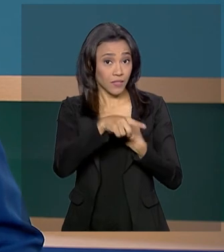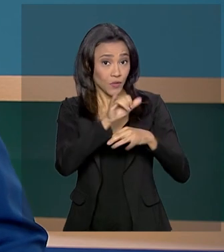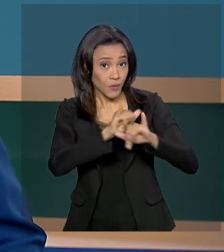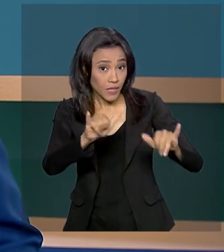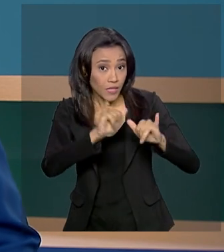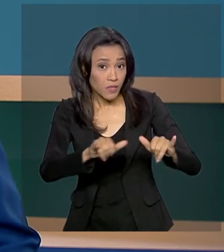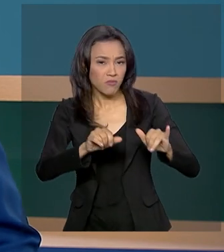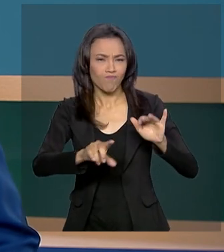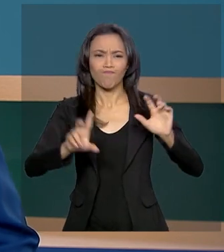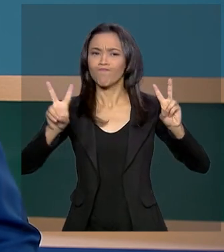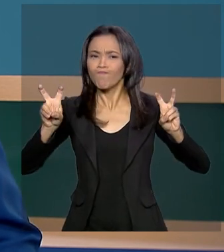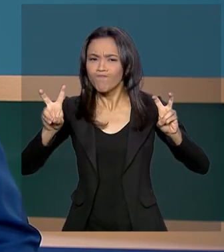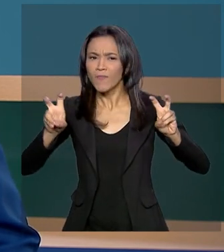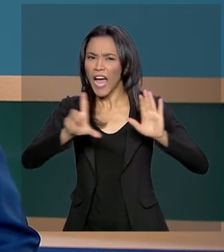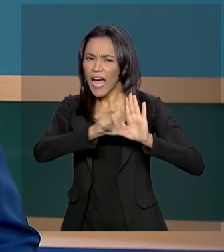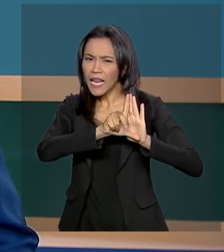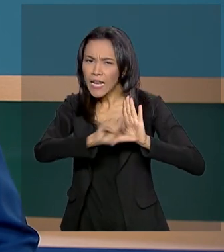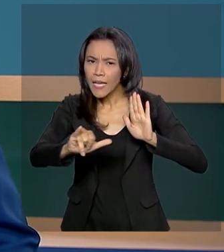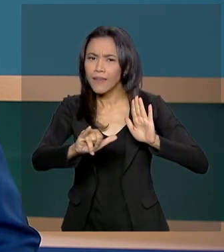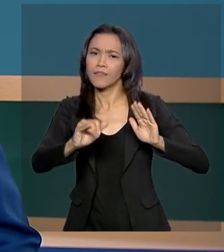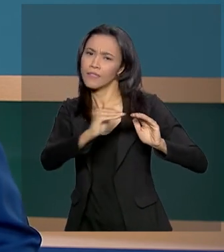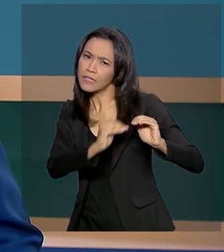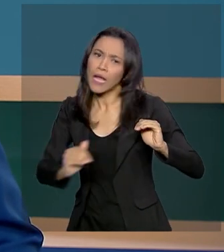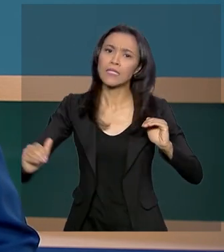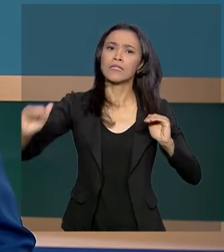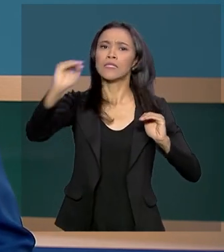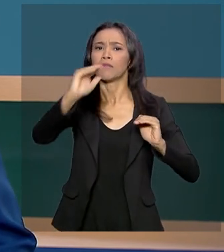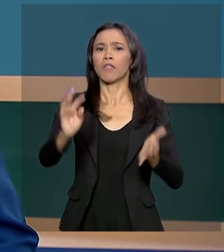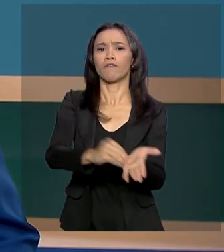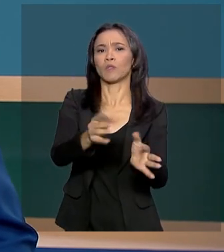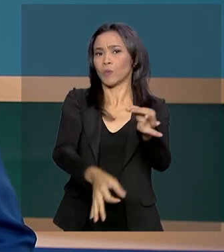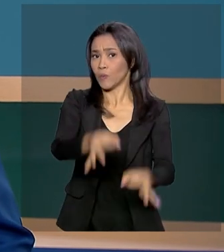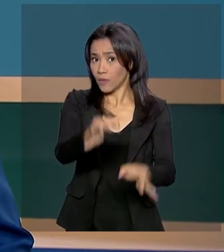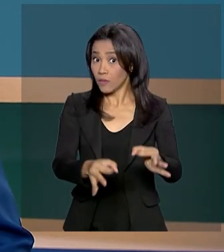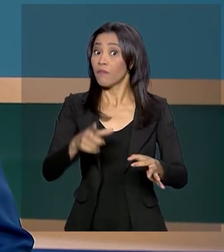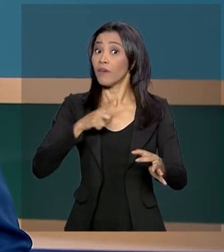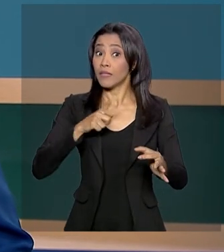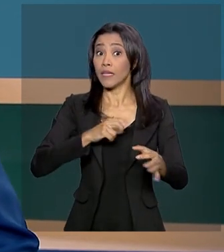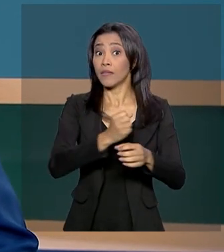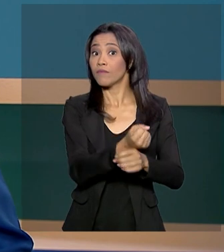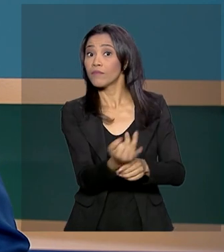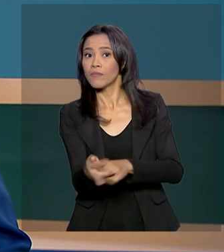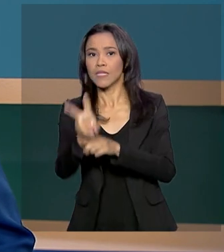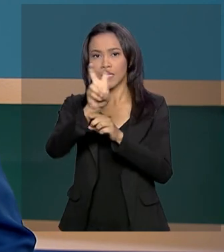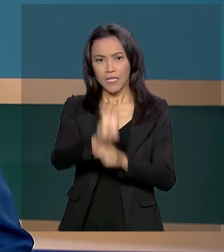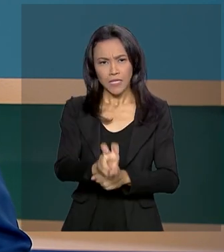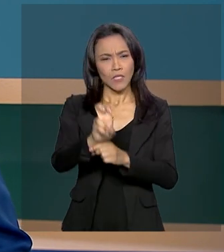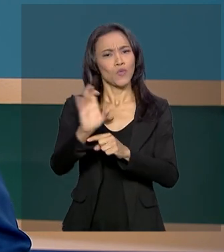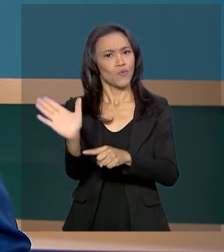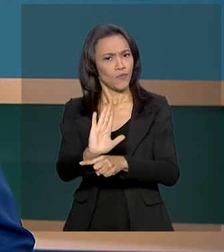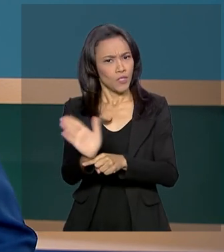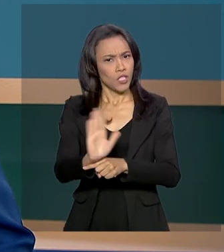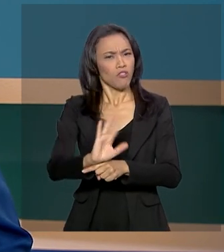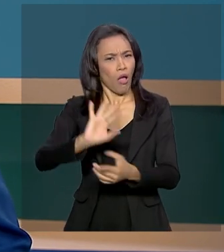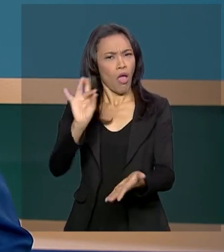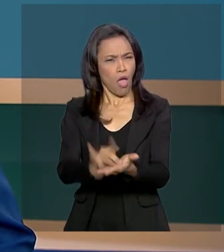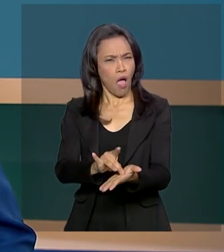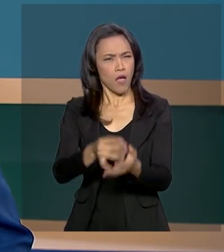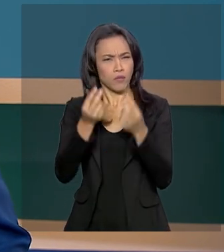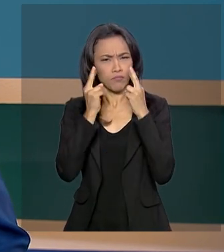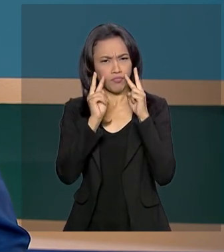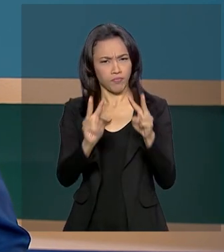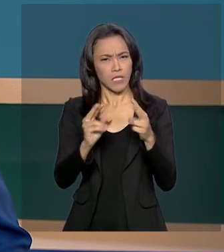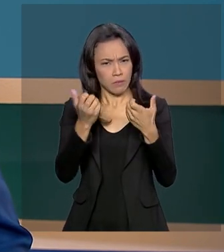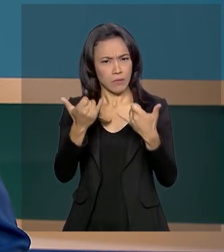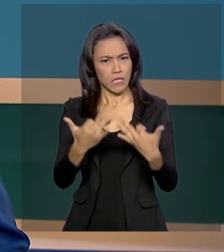slogan A Lei Tem Que Estar Acima da Impunidade, a campanha terá cinco vídeos com depoimentos reais de pessoas vítimas da